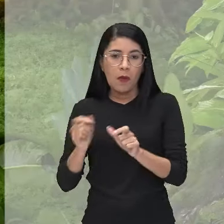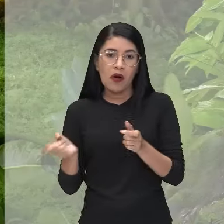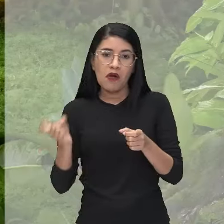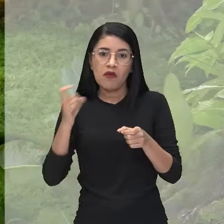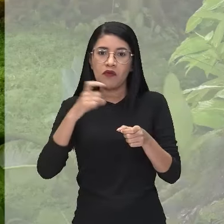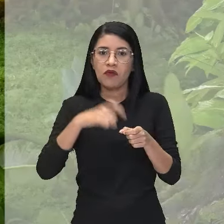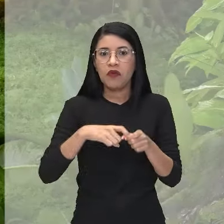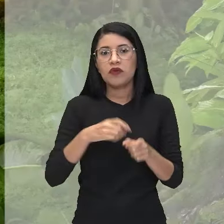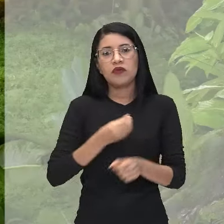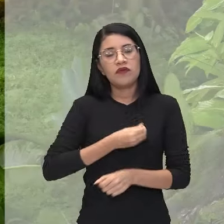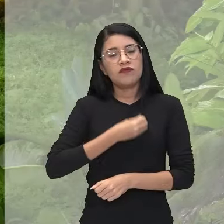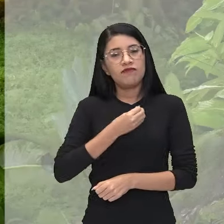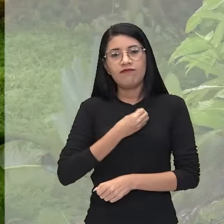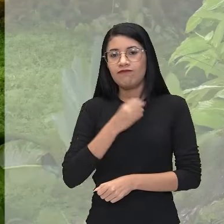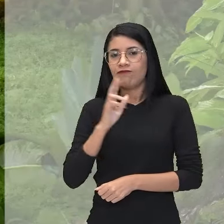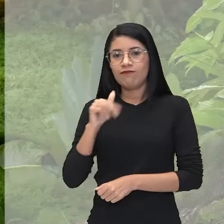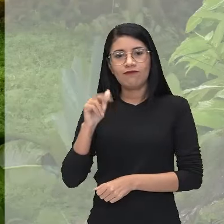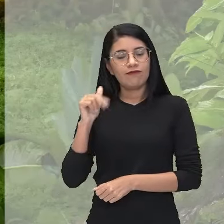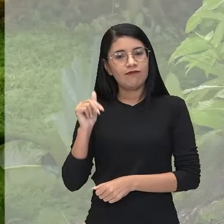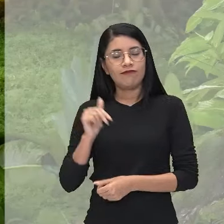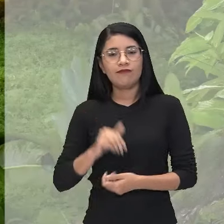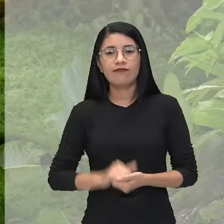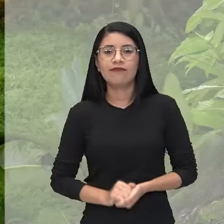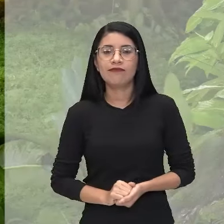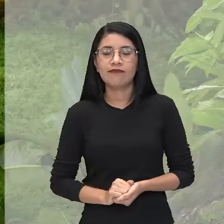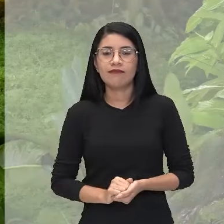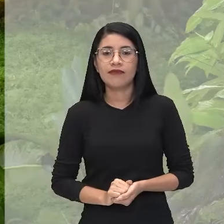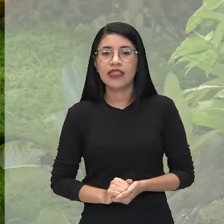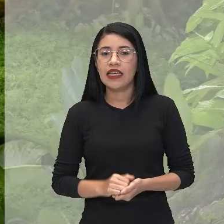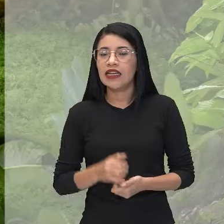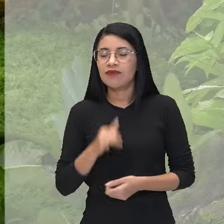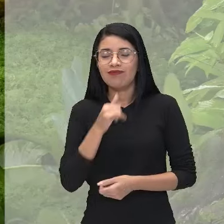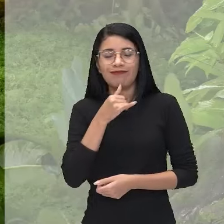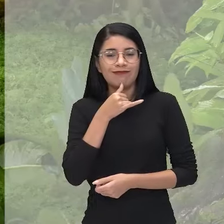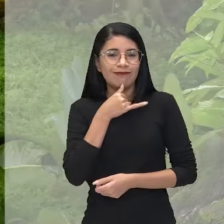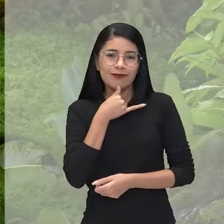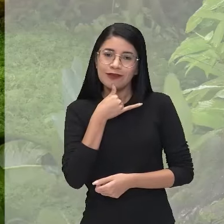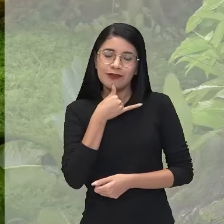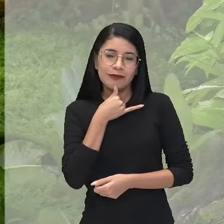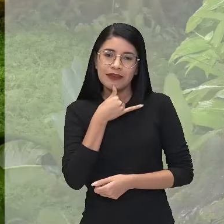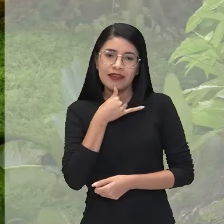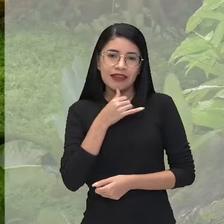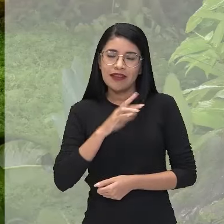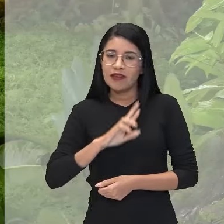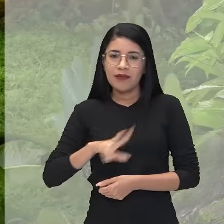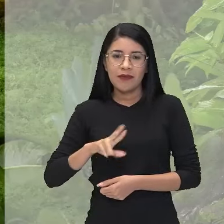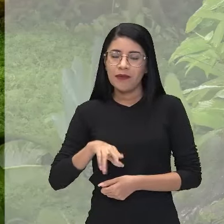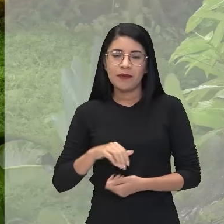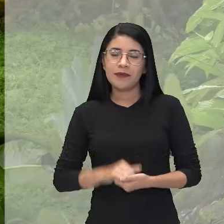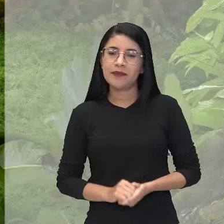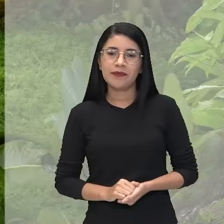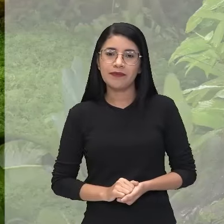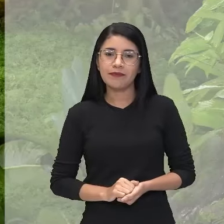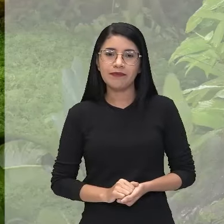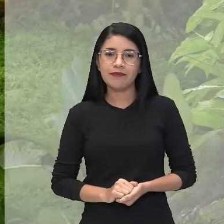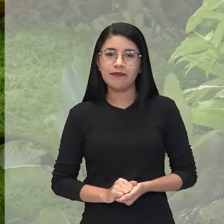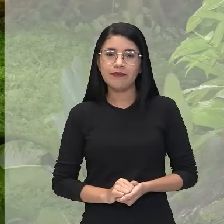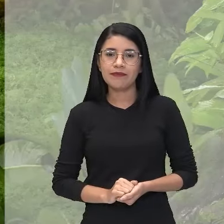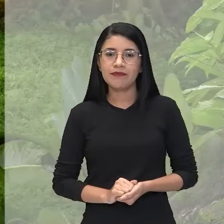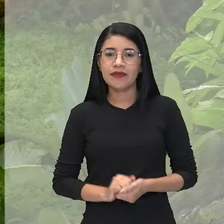de lá com vida. Sinto muito, mas é impossível. O quê?